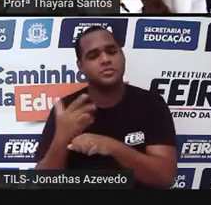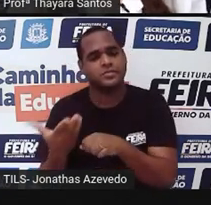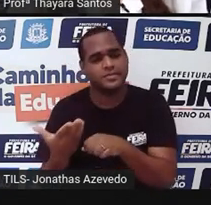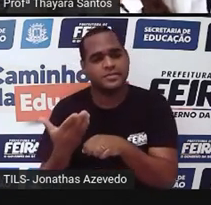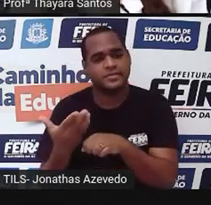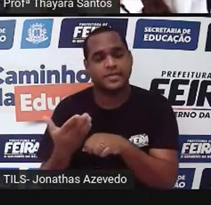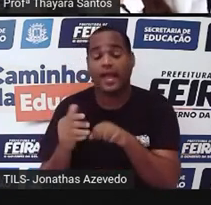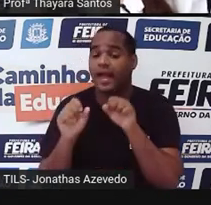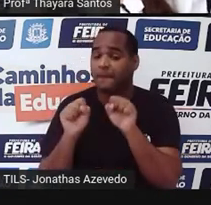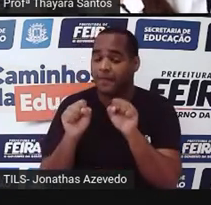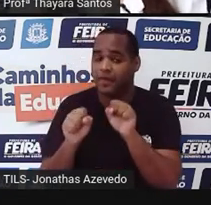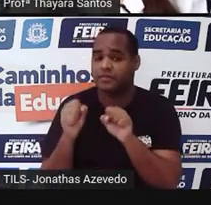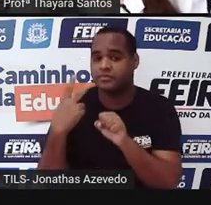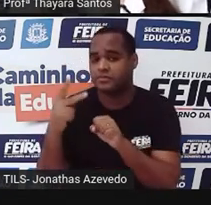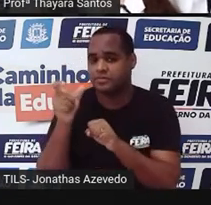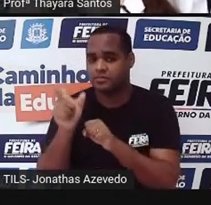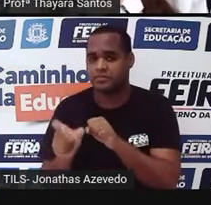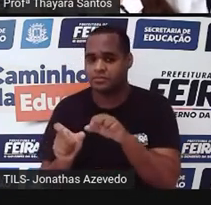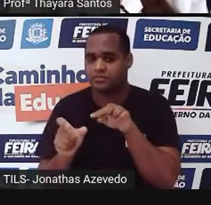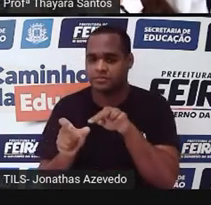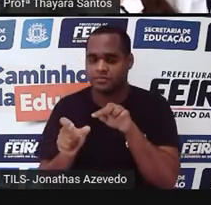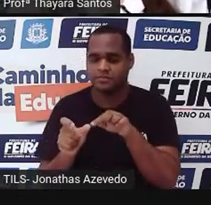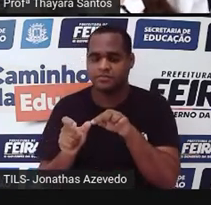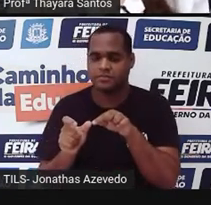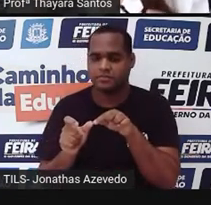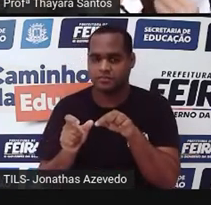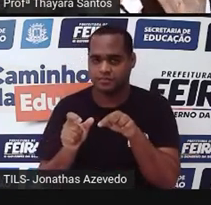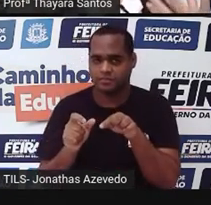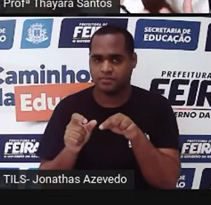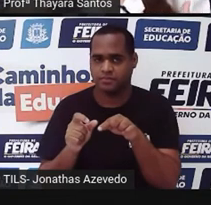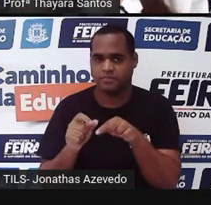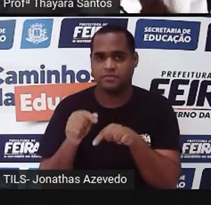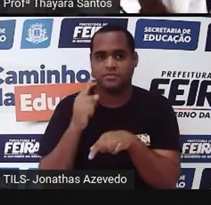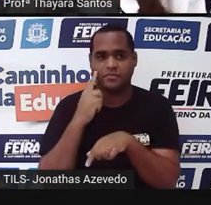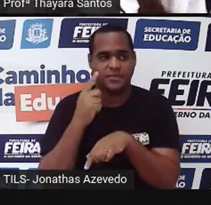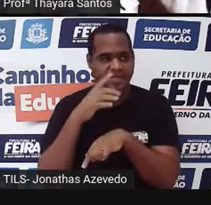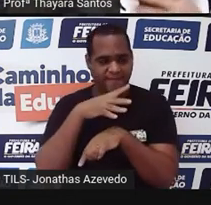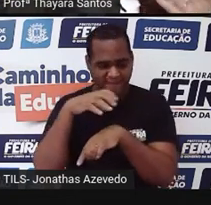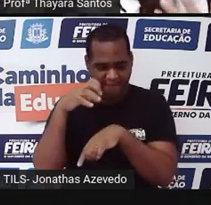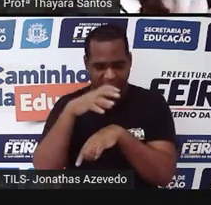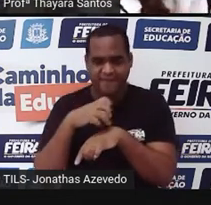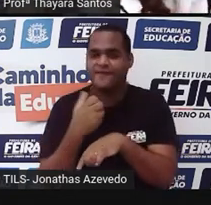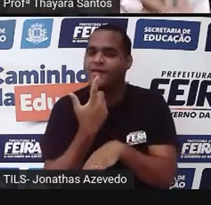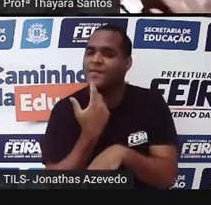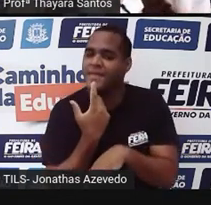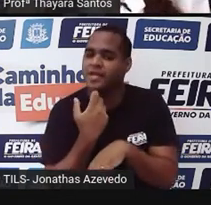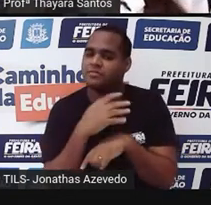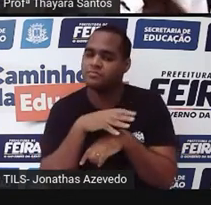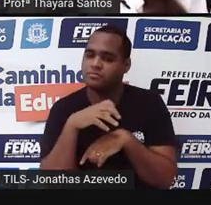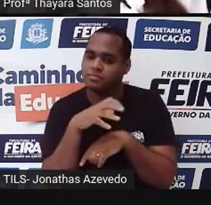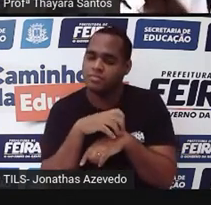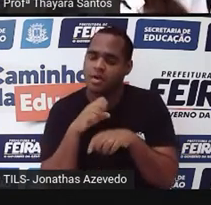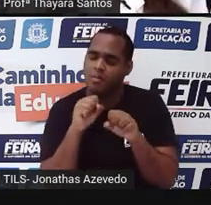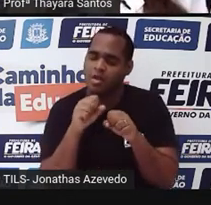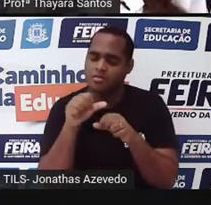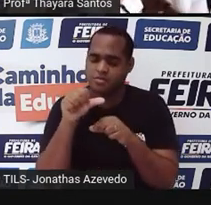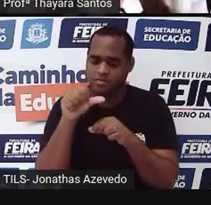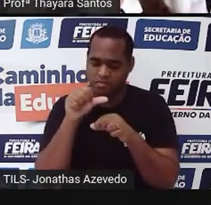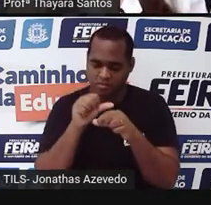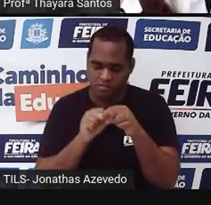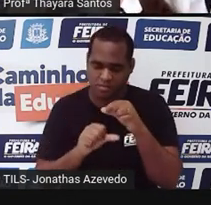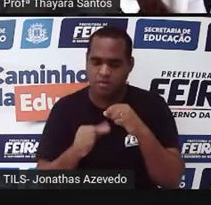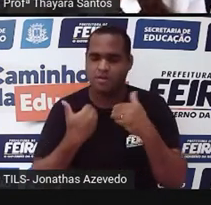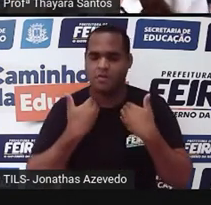acham que essas sanguessugas, elas filtram o nosso sangue. E podem dar algum benefício ali pro nosso corpo.